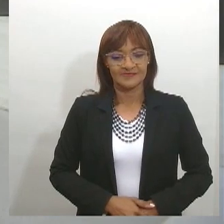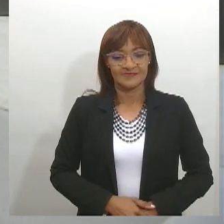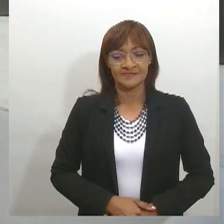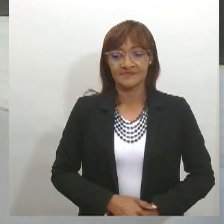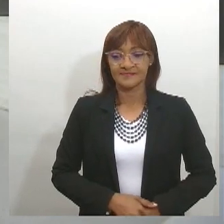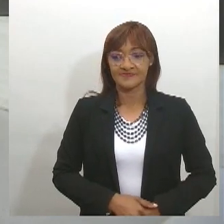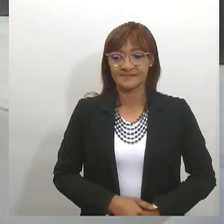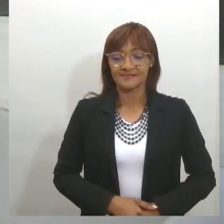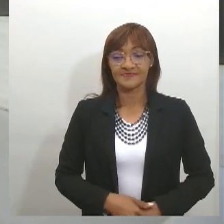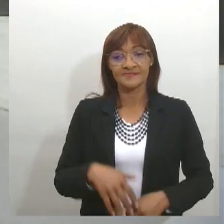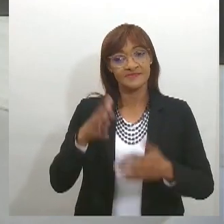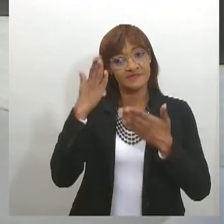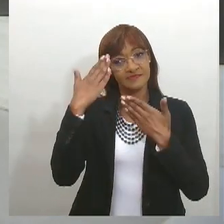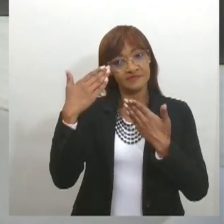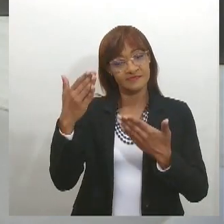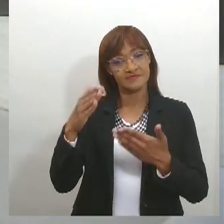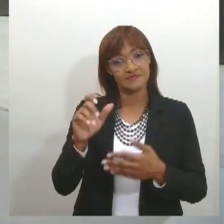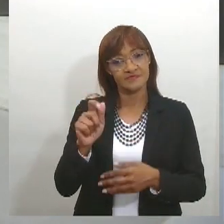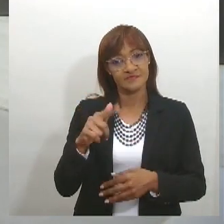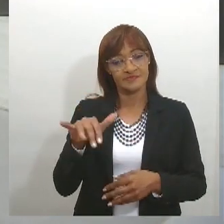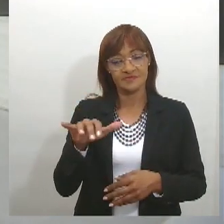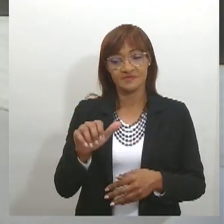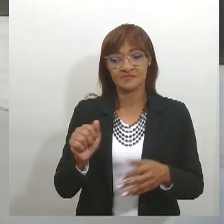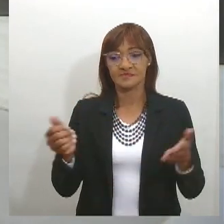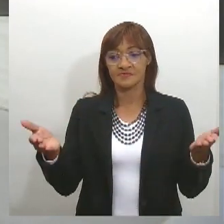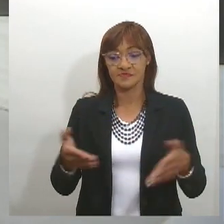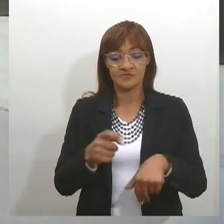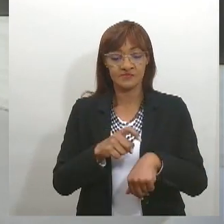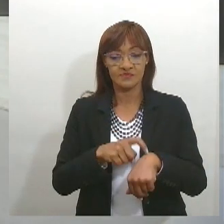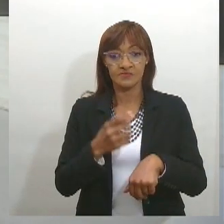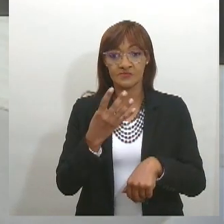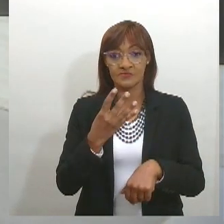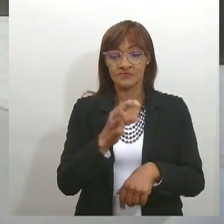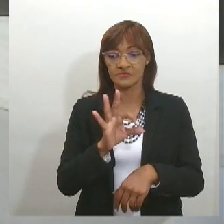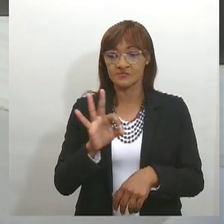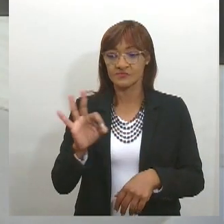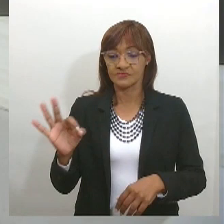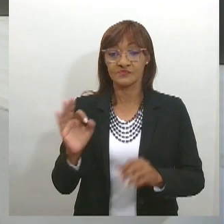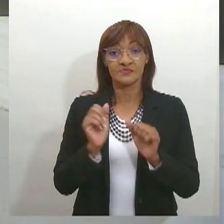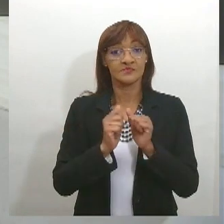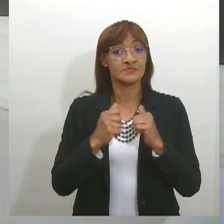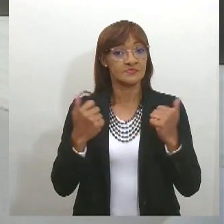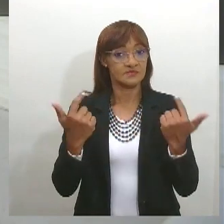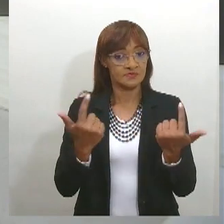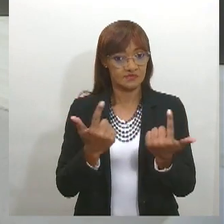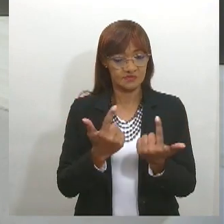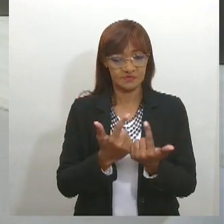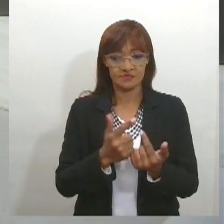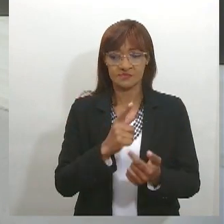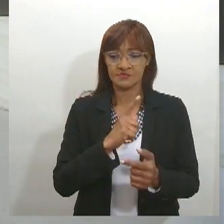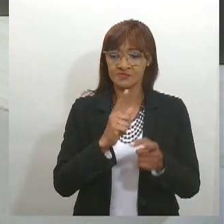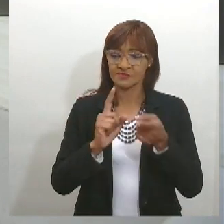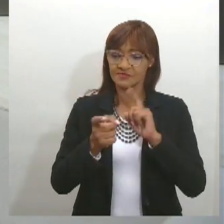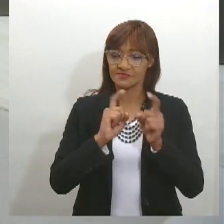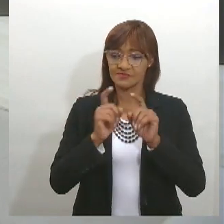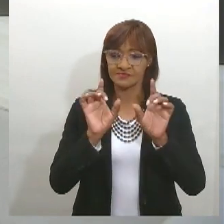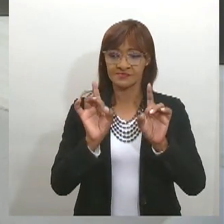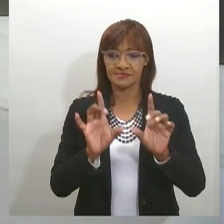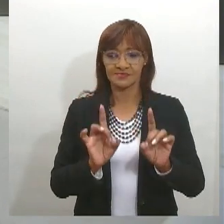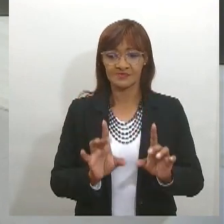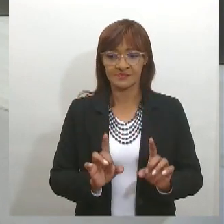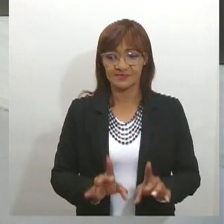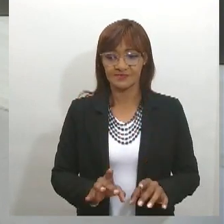Hoje, a partir das quatro da tarde, a Assembleia Legislativa realizará uma sessão especial em alusão aos 150 anos de